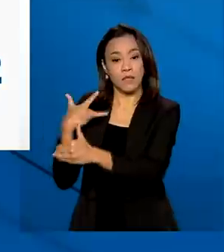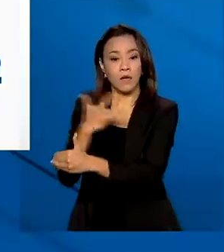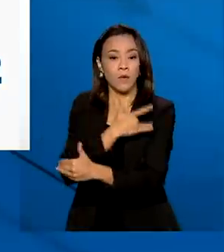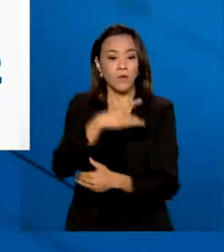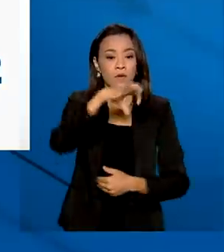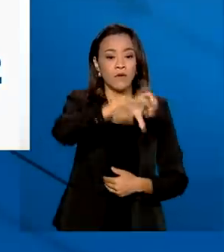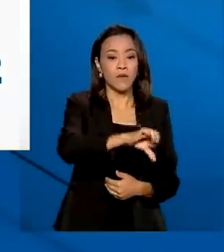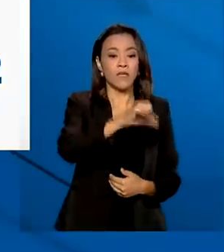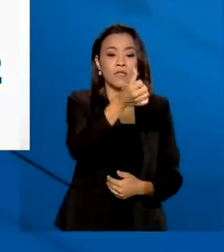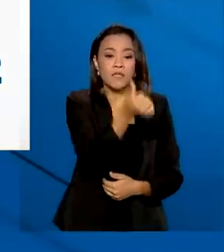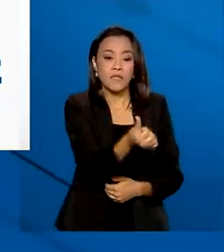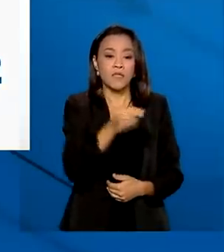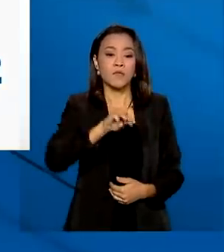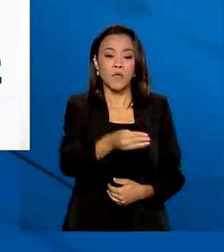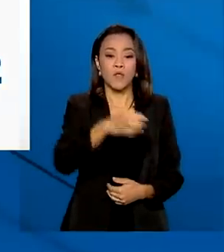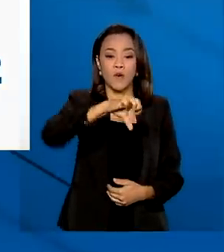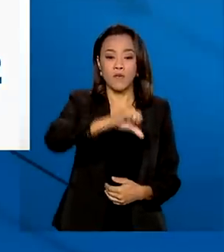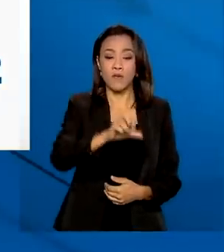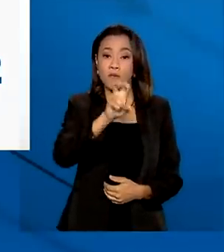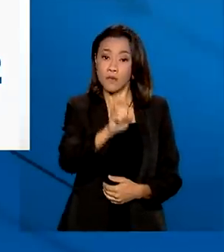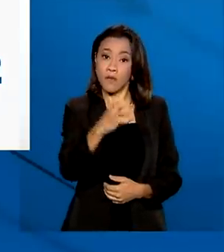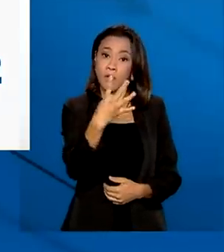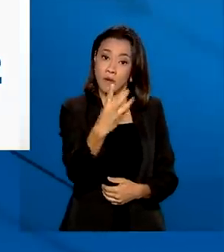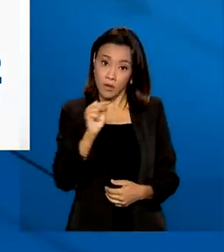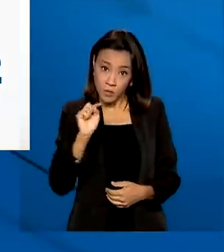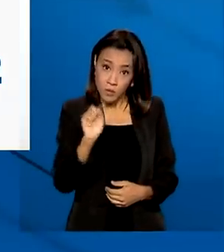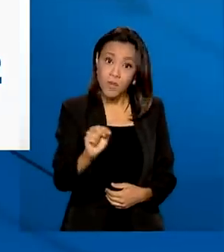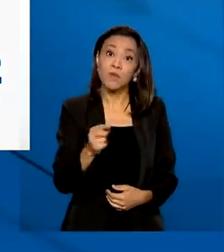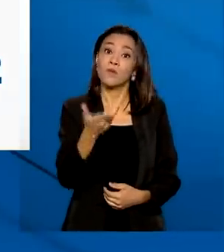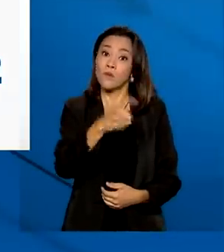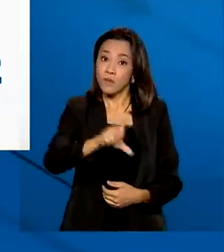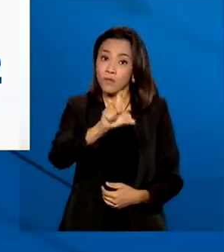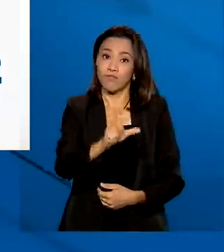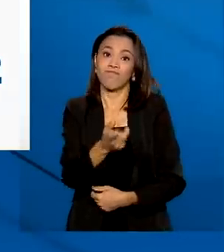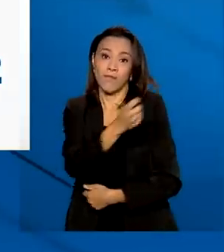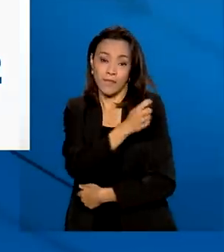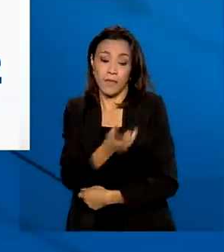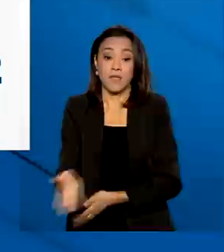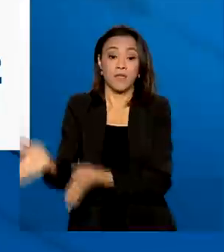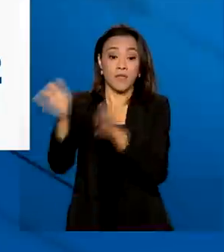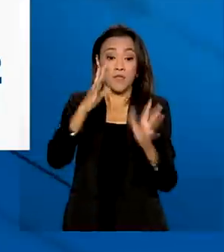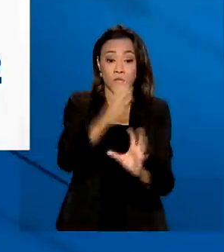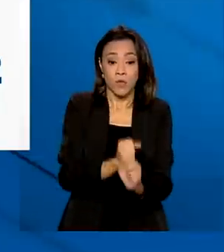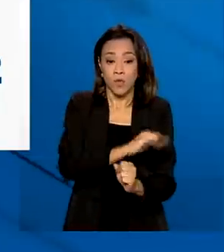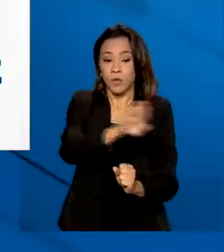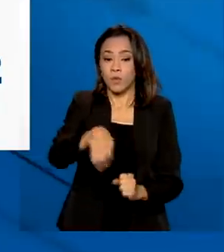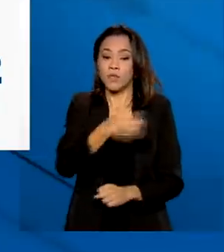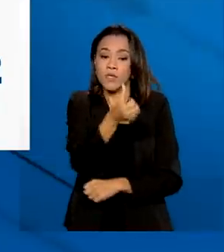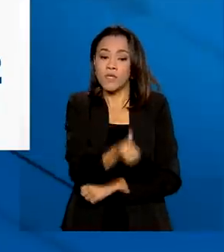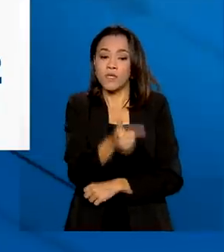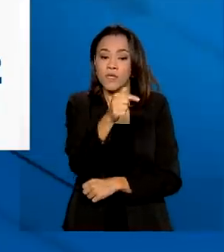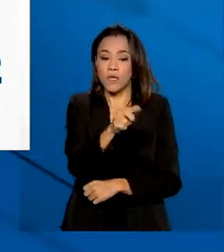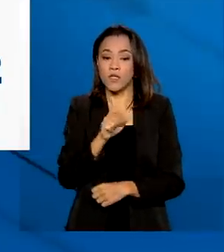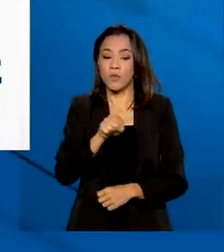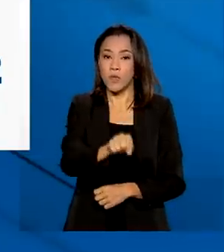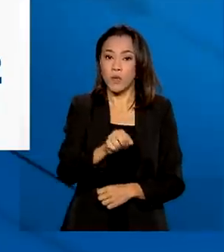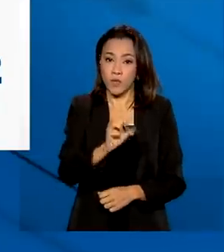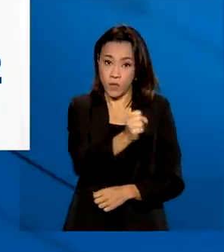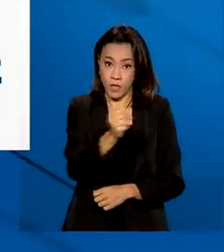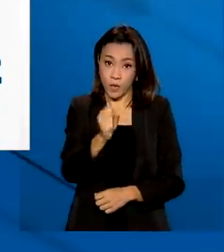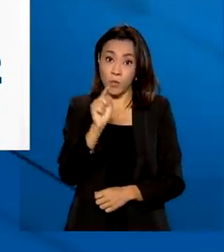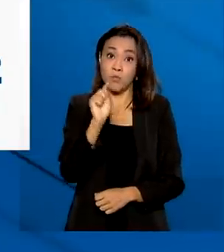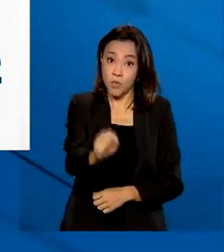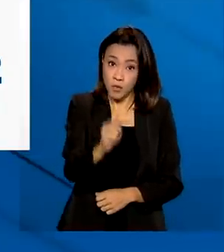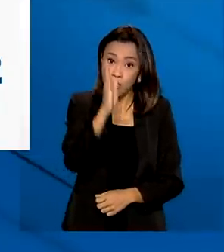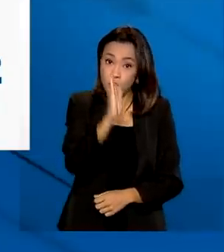96.954.000 doses. Desse total, 67.088.000 são as